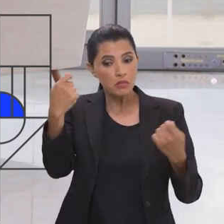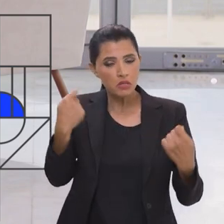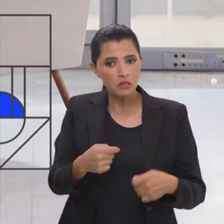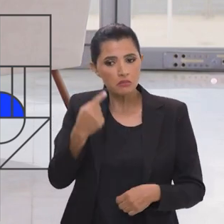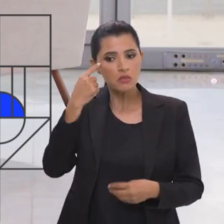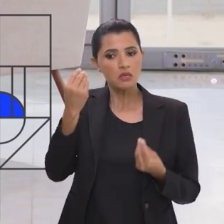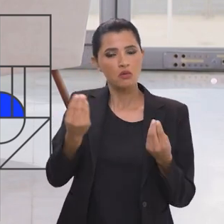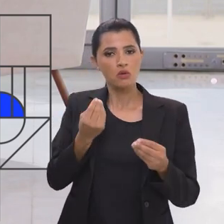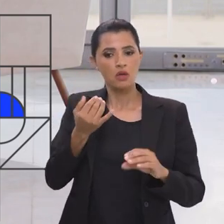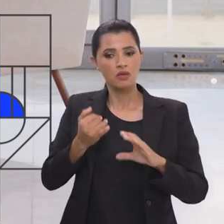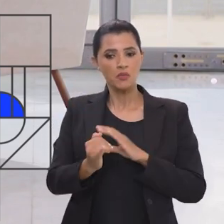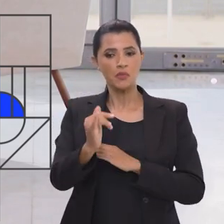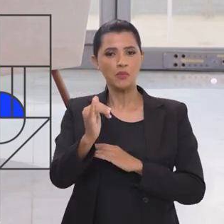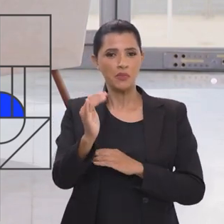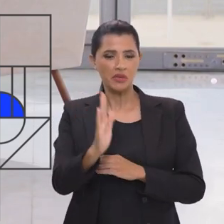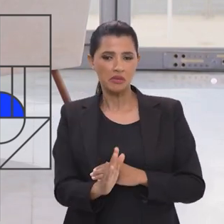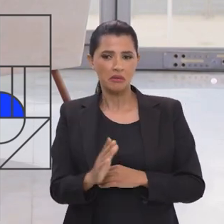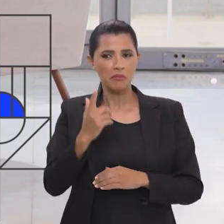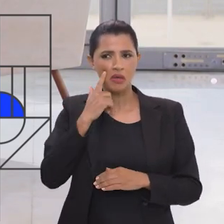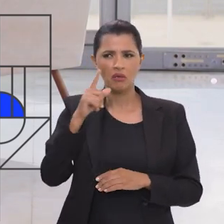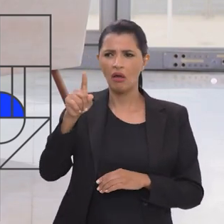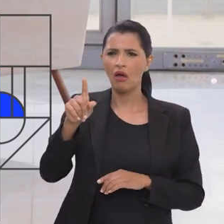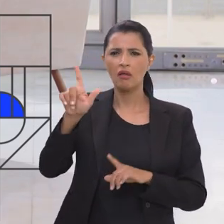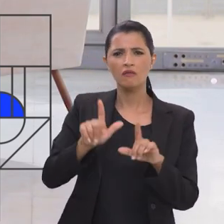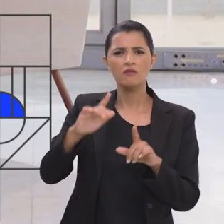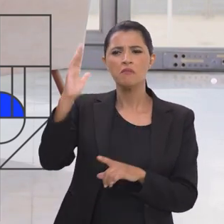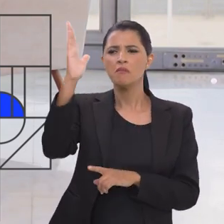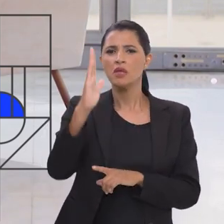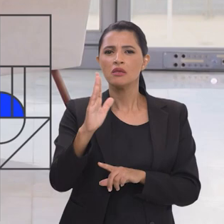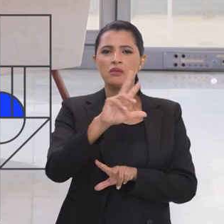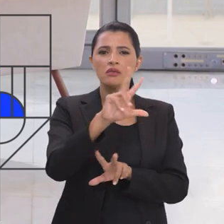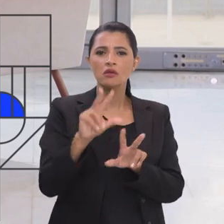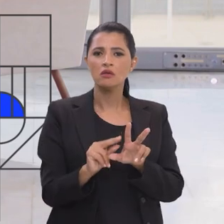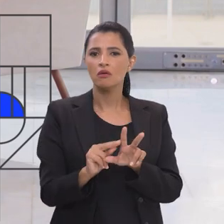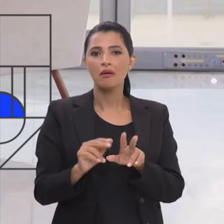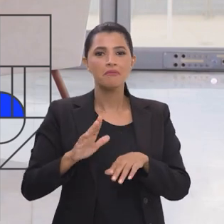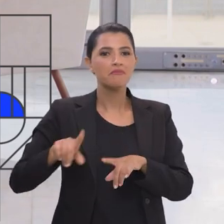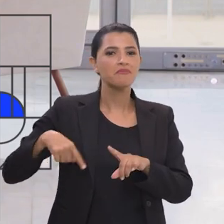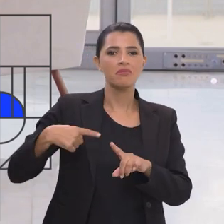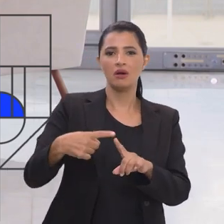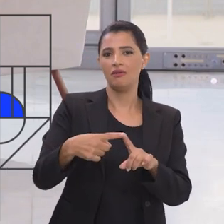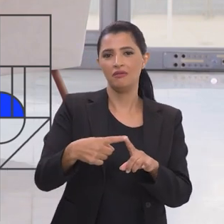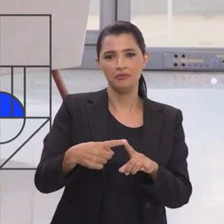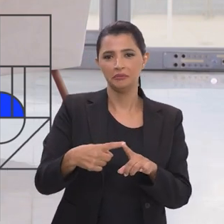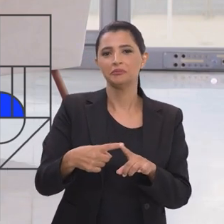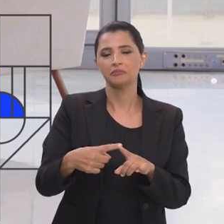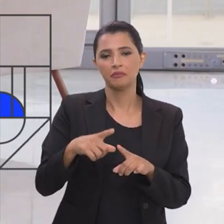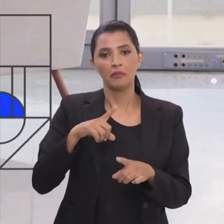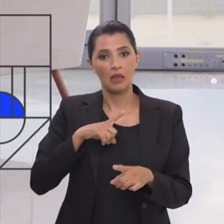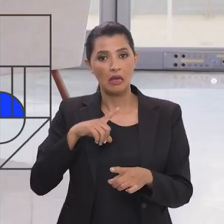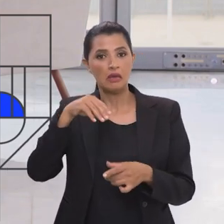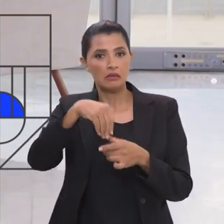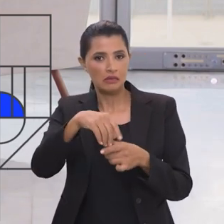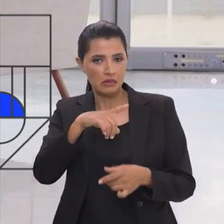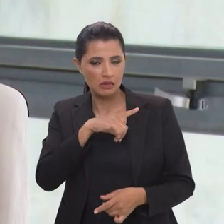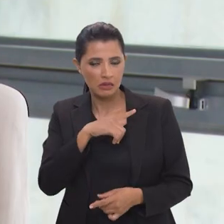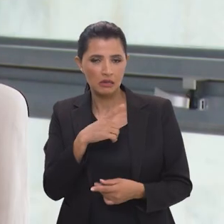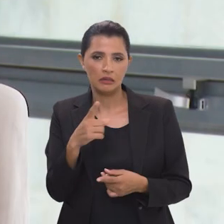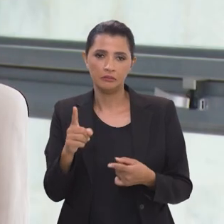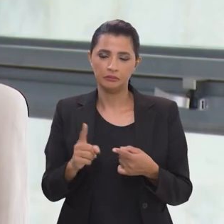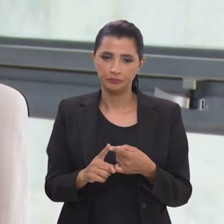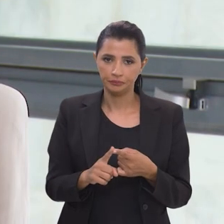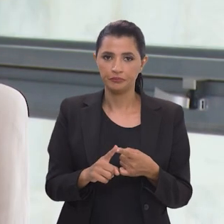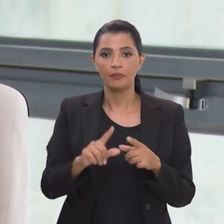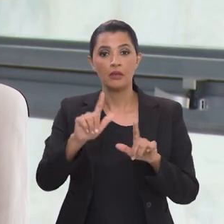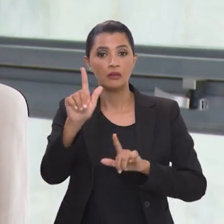e a EBC deve ser pensada muitas vezes as pessoas pensam como a TV Brasil ela é muito mais do que a TV Brasil ela